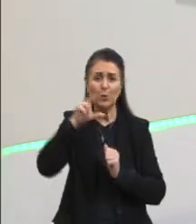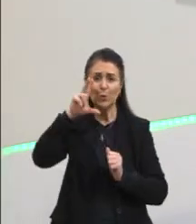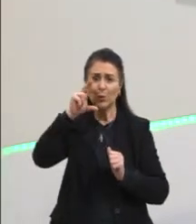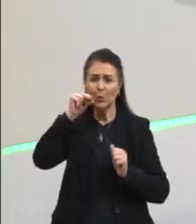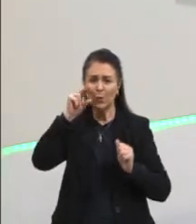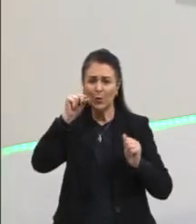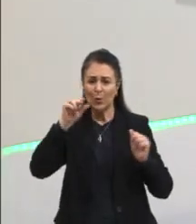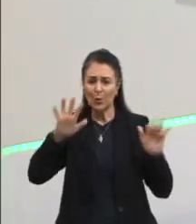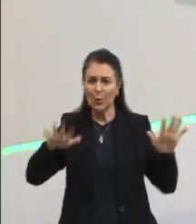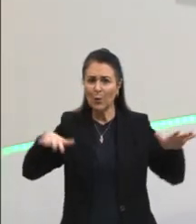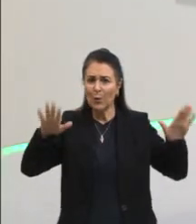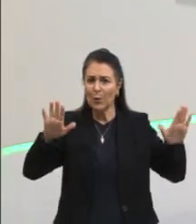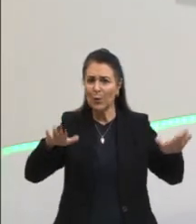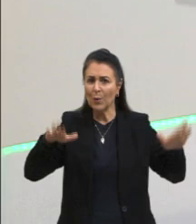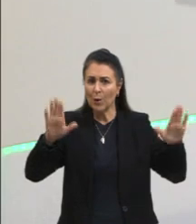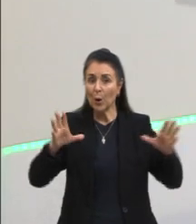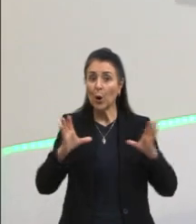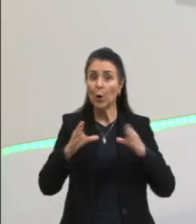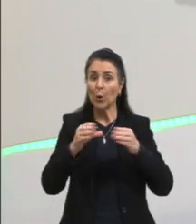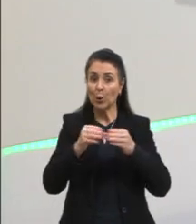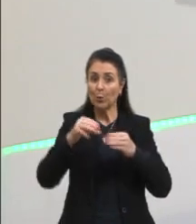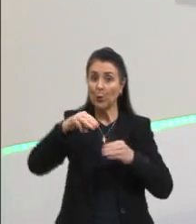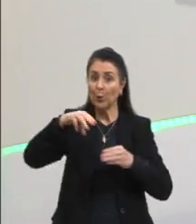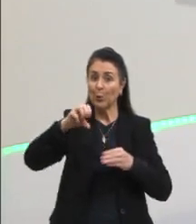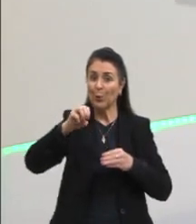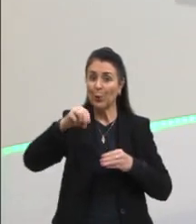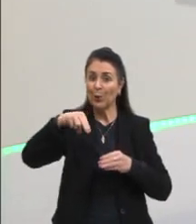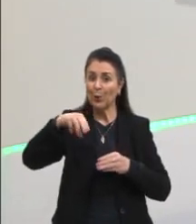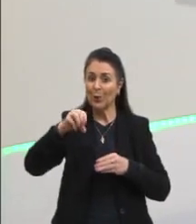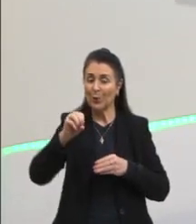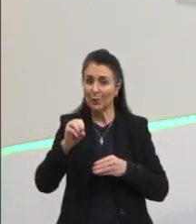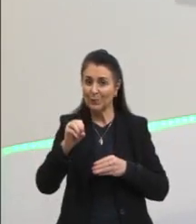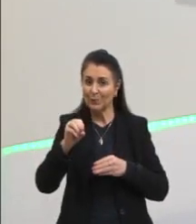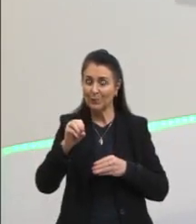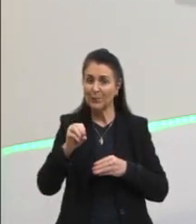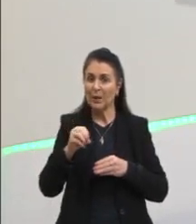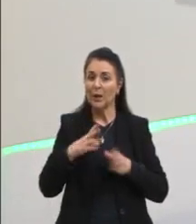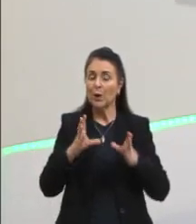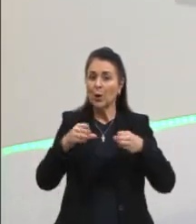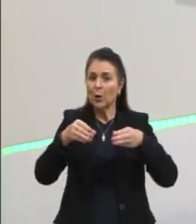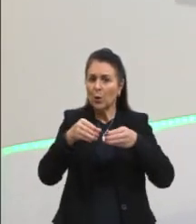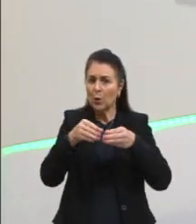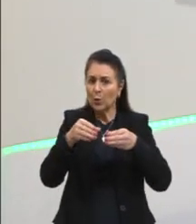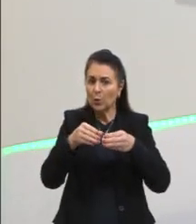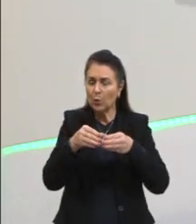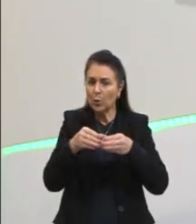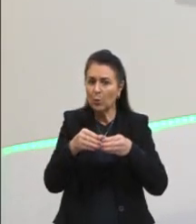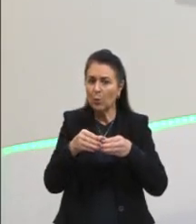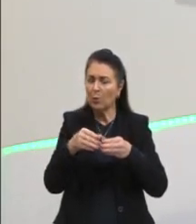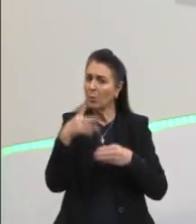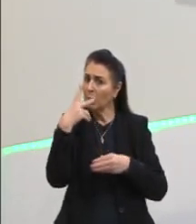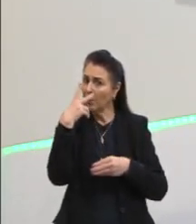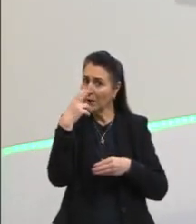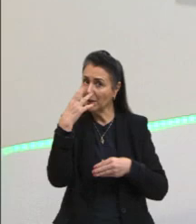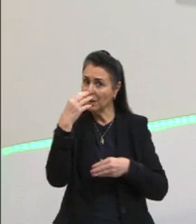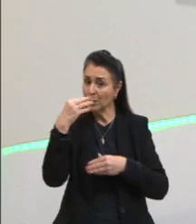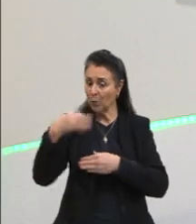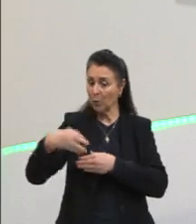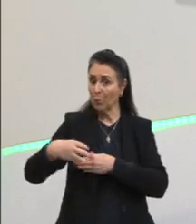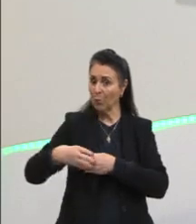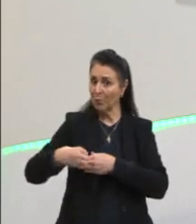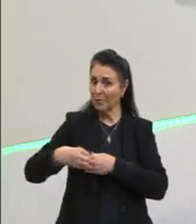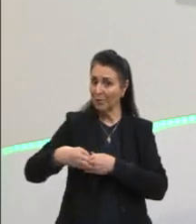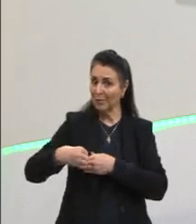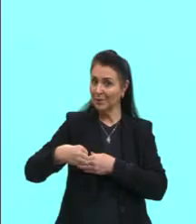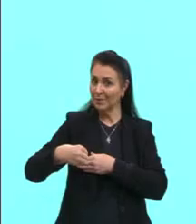Um grupo monofilético. E esse grupo aqui, gente, ele é o grupo irmão dos mamíferos. Olha só,